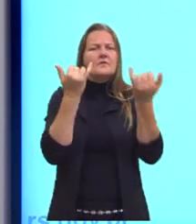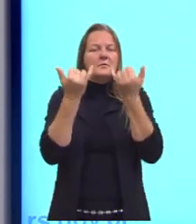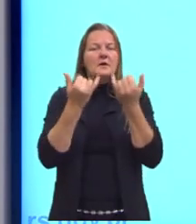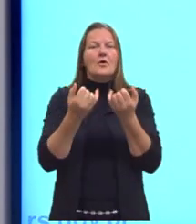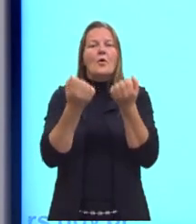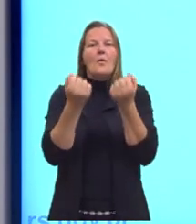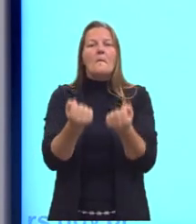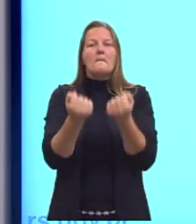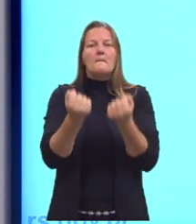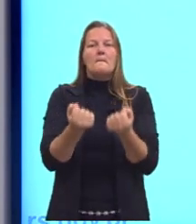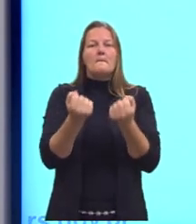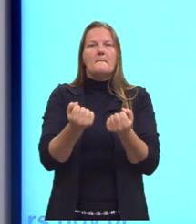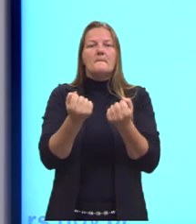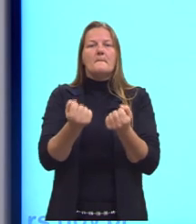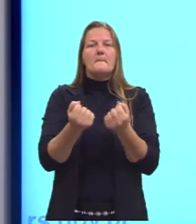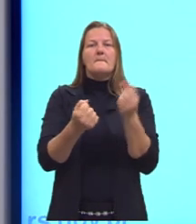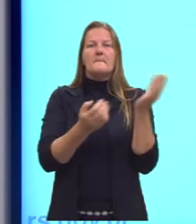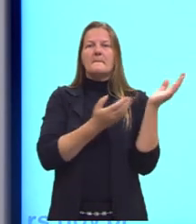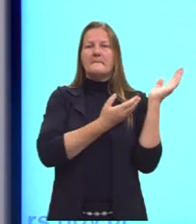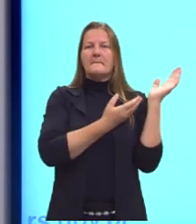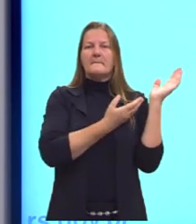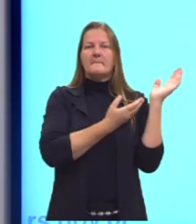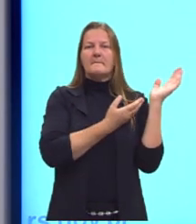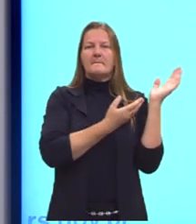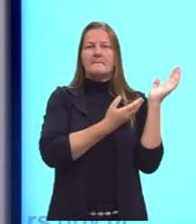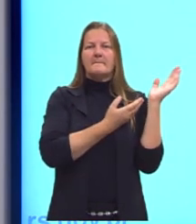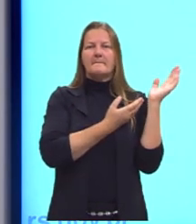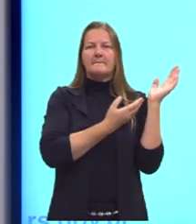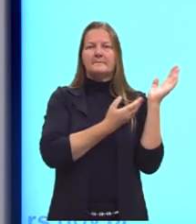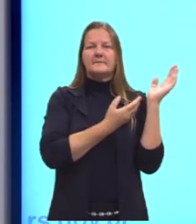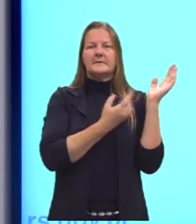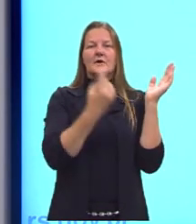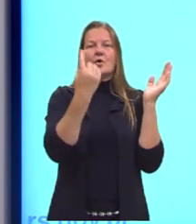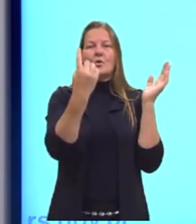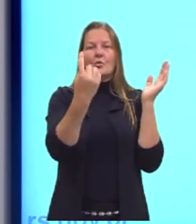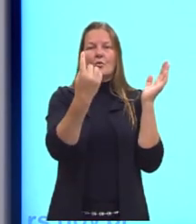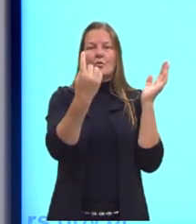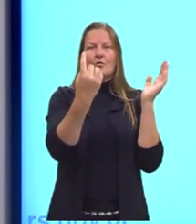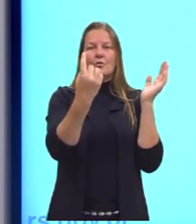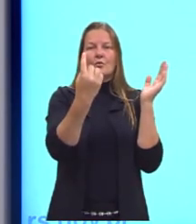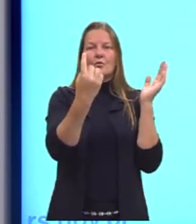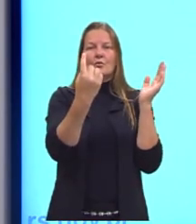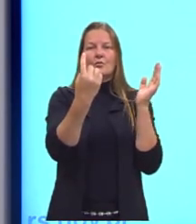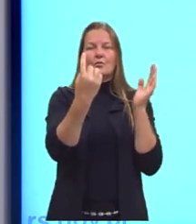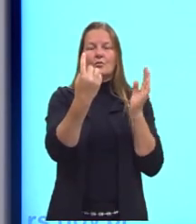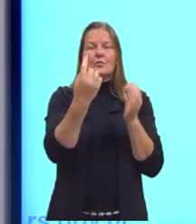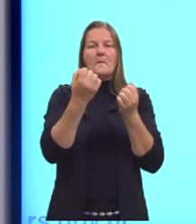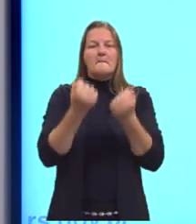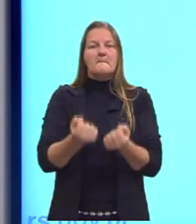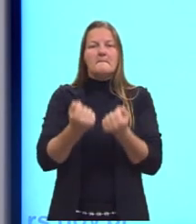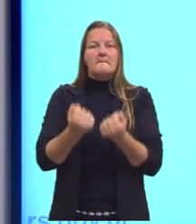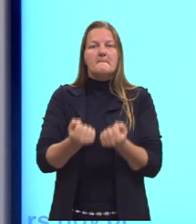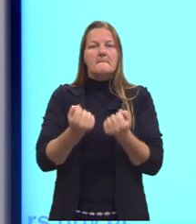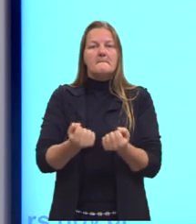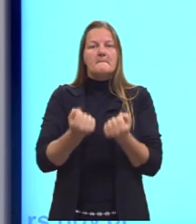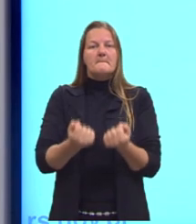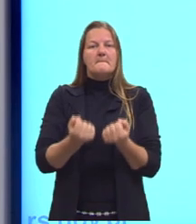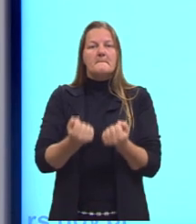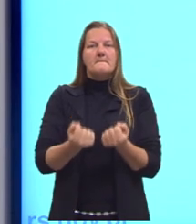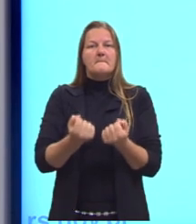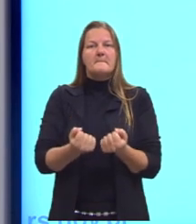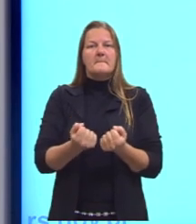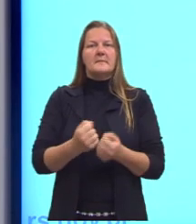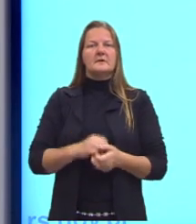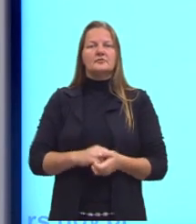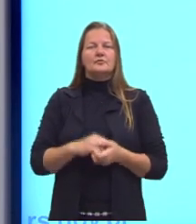fica muito claro, por causa da imagem mesmo, mas a gente tem a informação que fala peso líquido. Aqui ficou um pouquinho